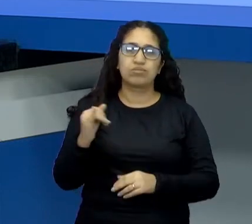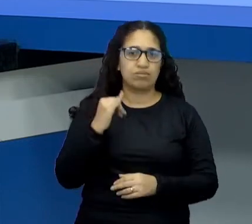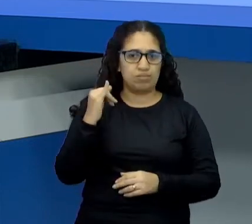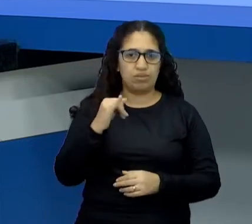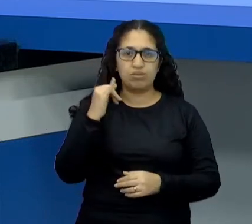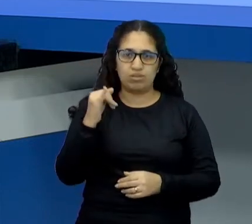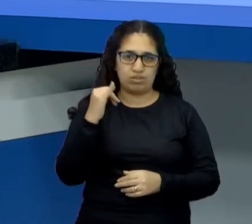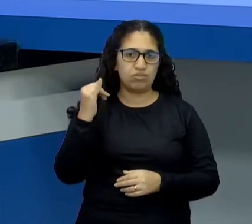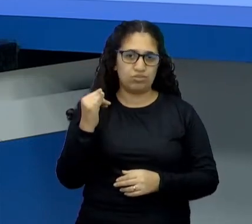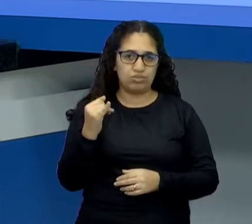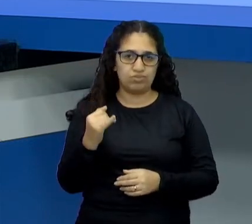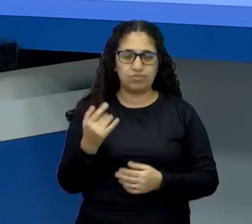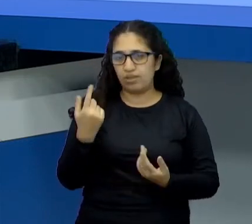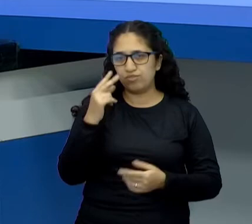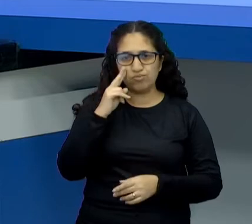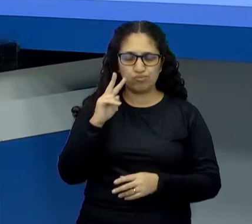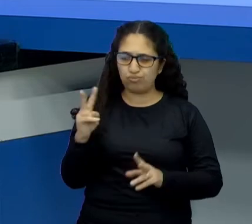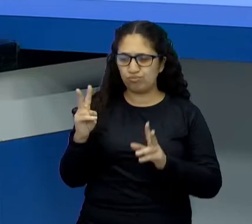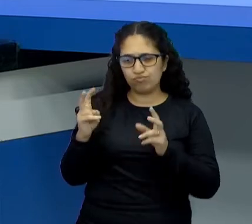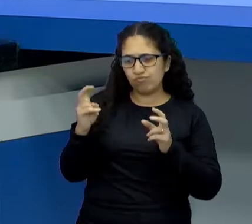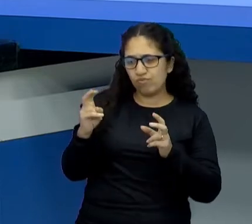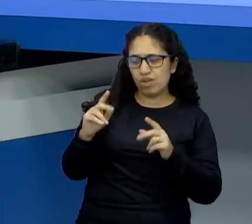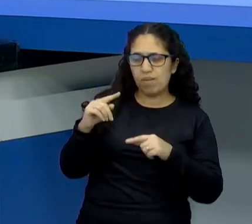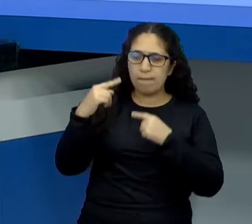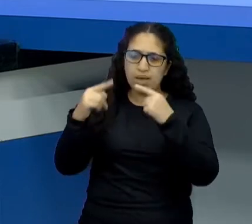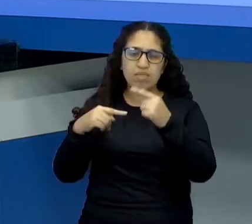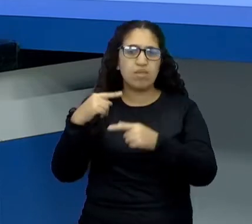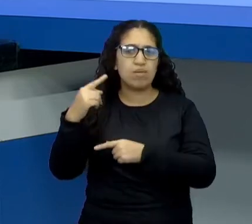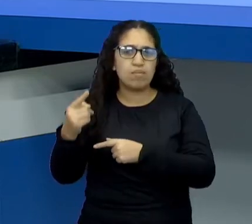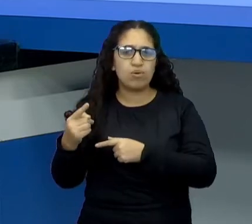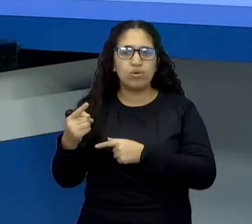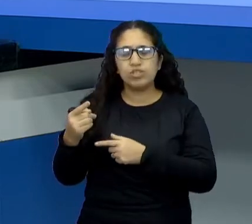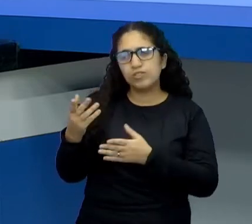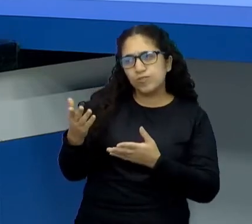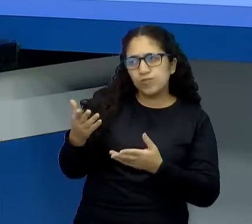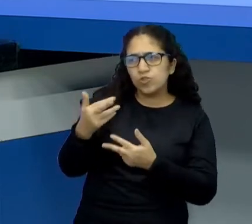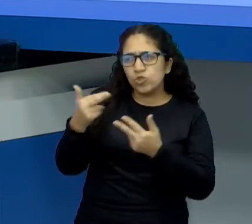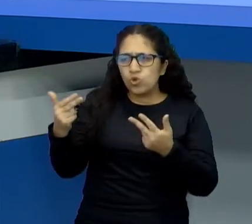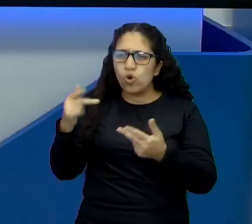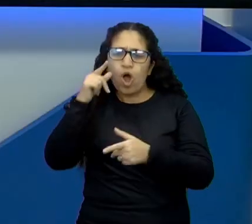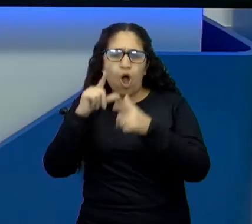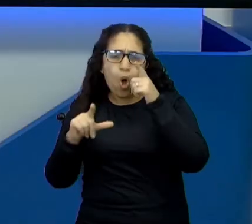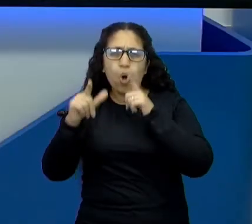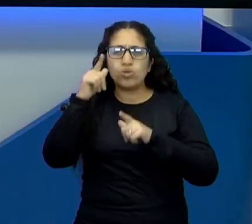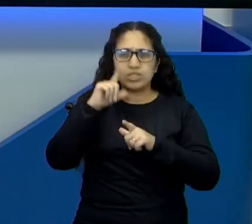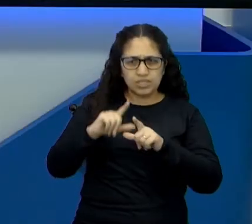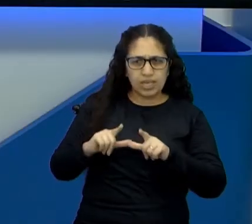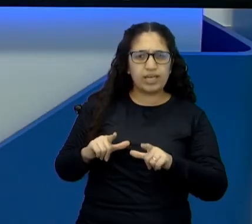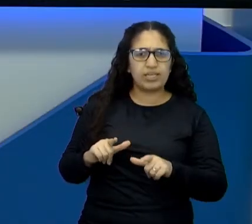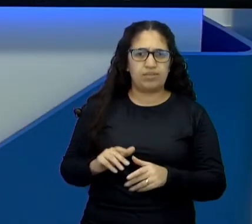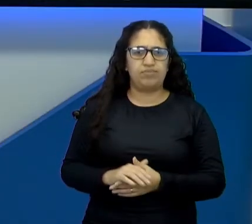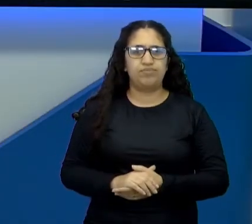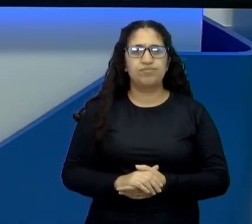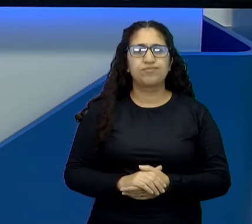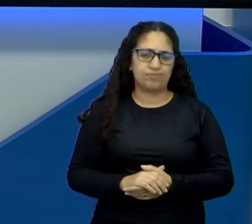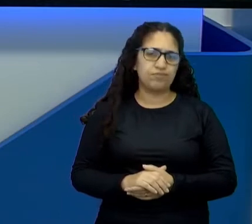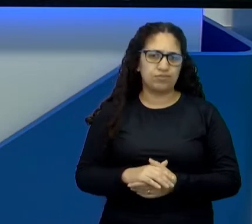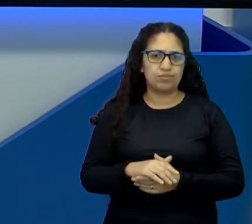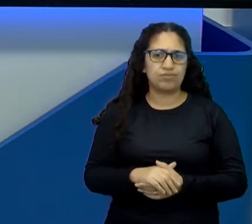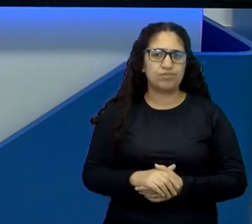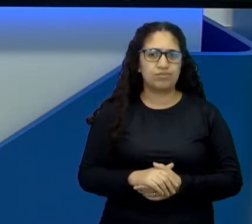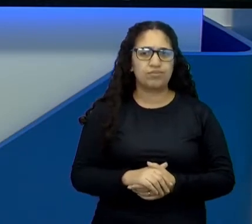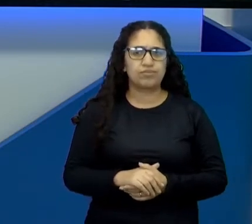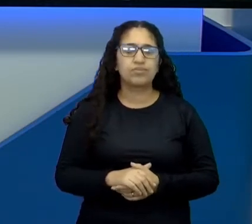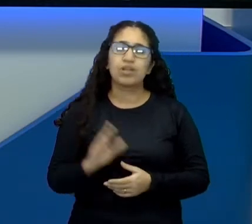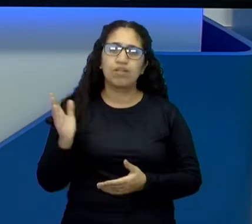gente não vê, mas a gente consegue depois alcançar outros objetivos. Acho que a gente consegue alcançar outros.